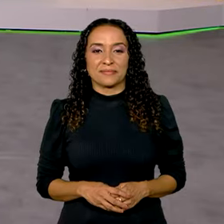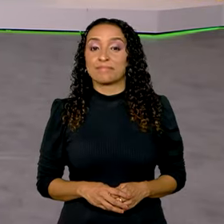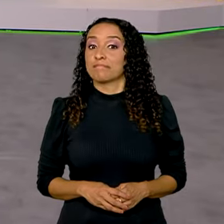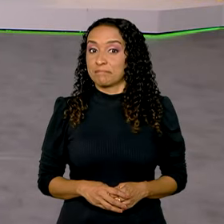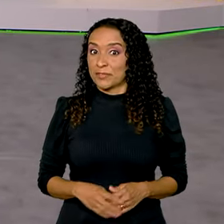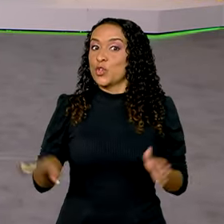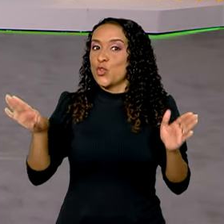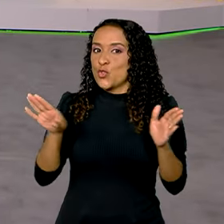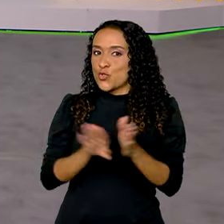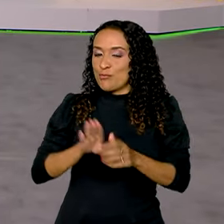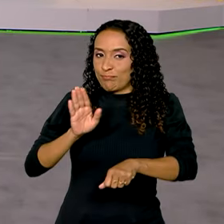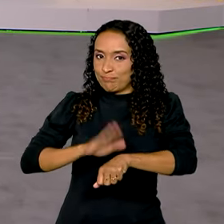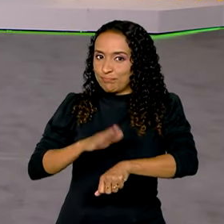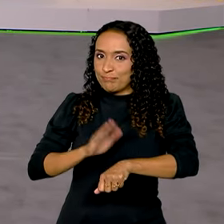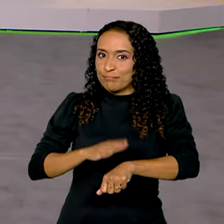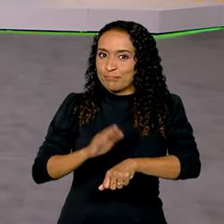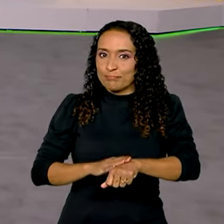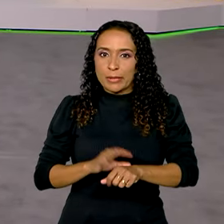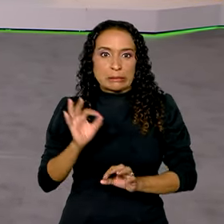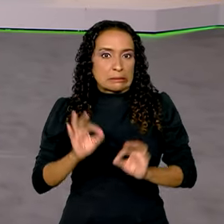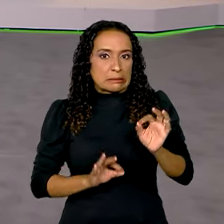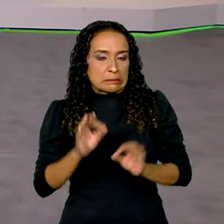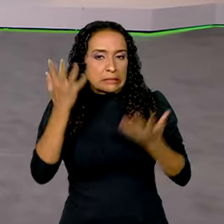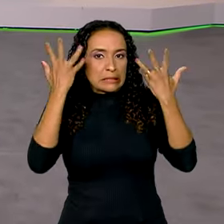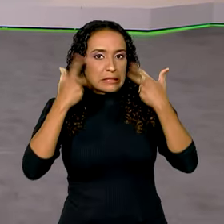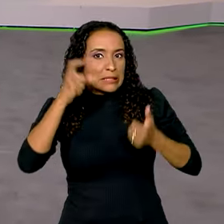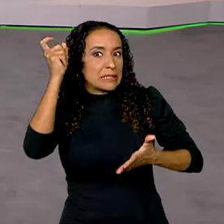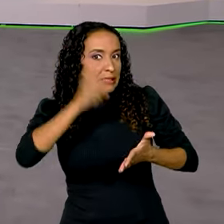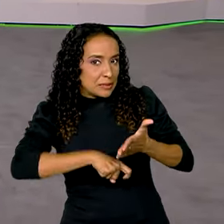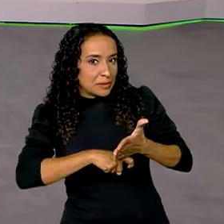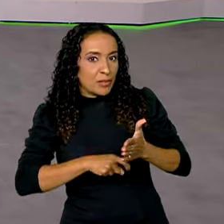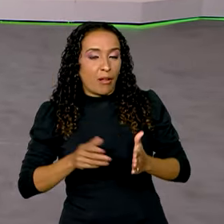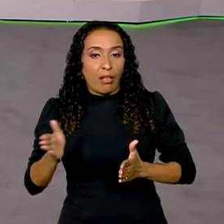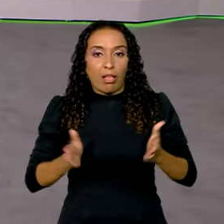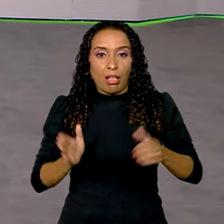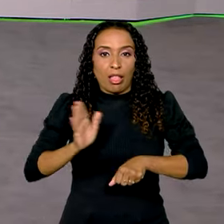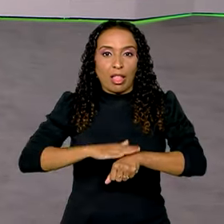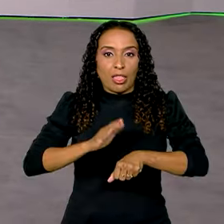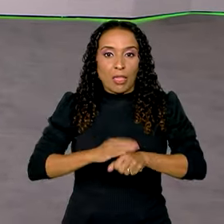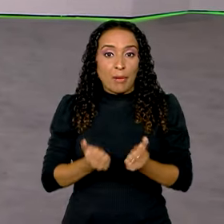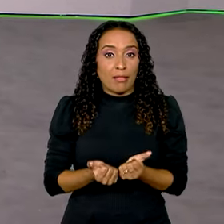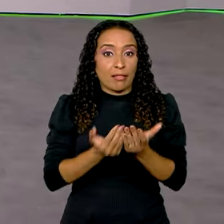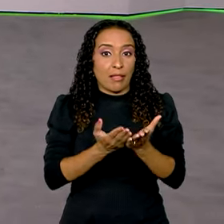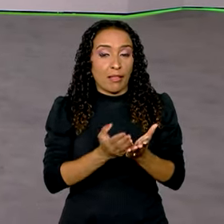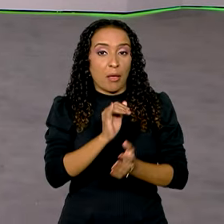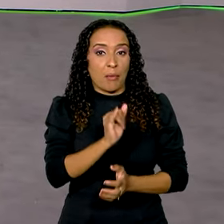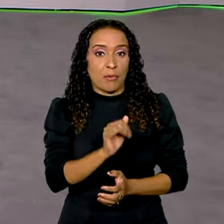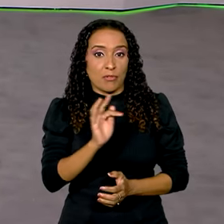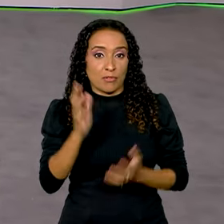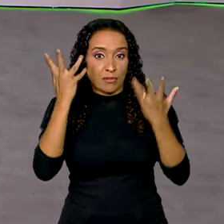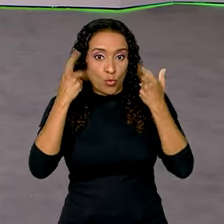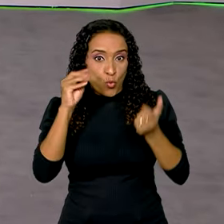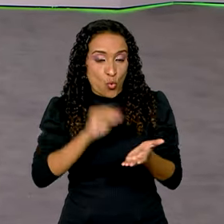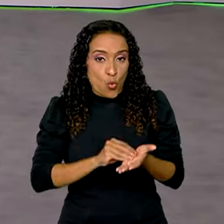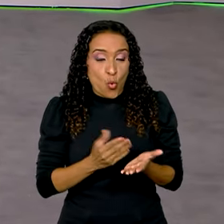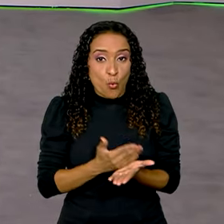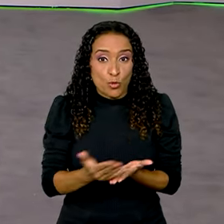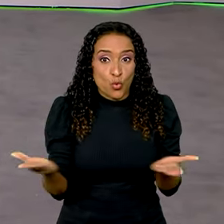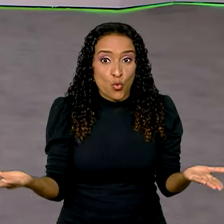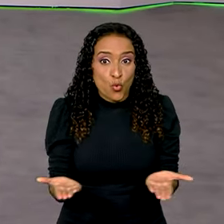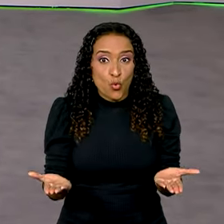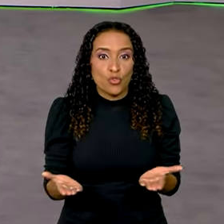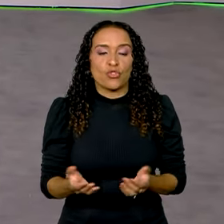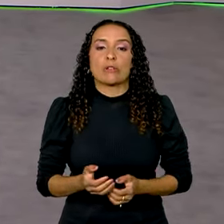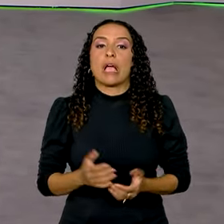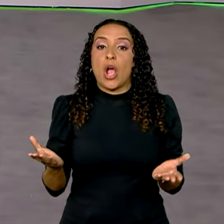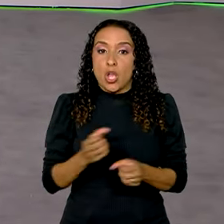Chegou a hora de prestar as contas com o leão. O prazo para entrega do imposto de renda começou hoje. Este ano,